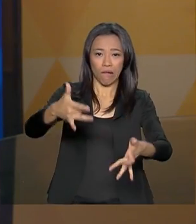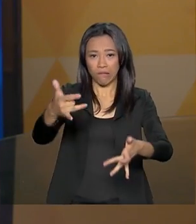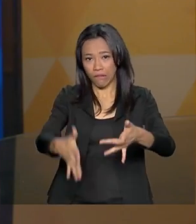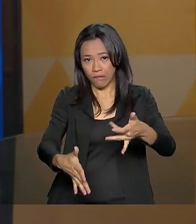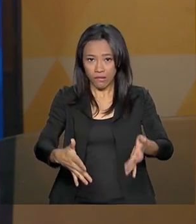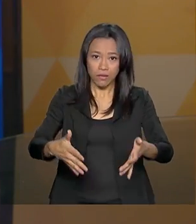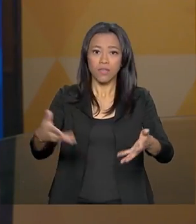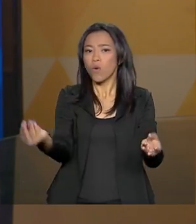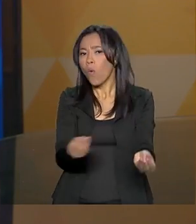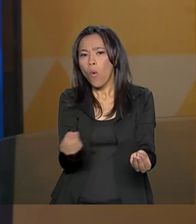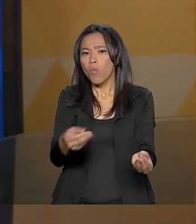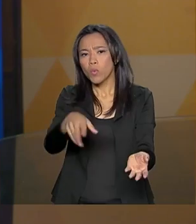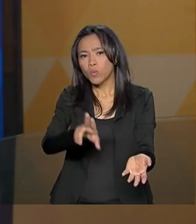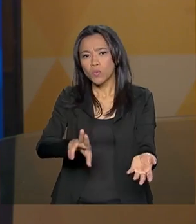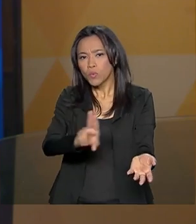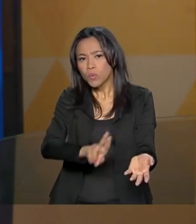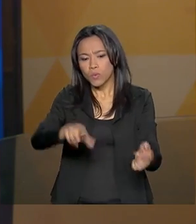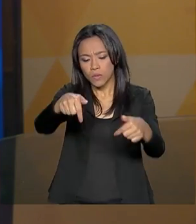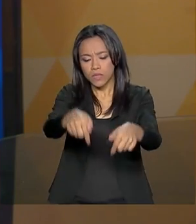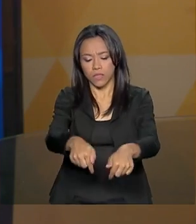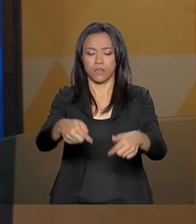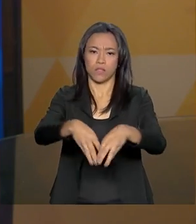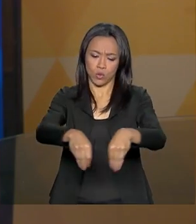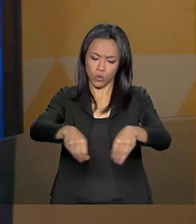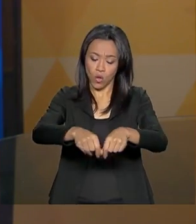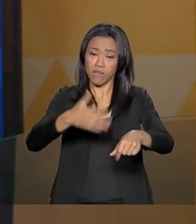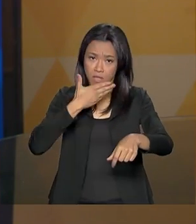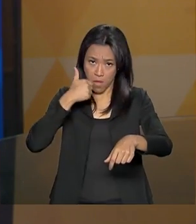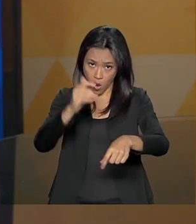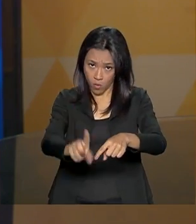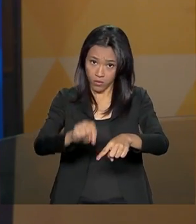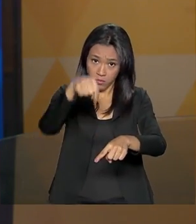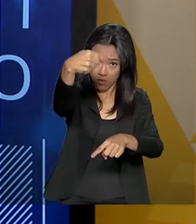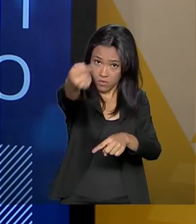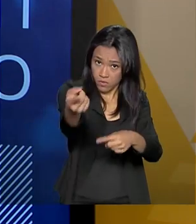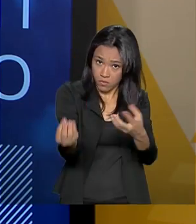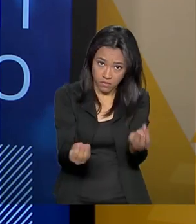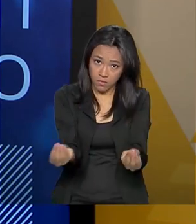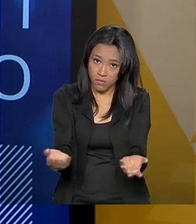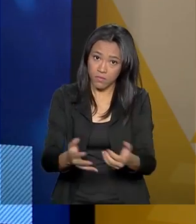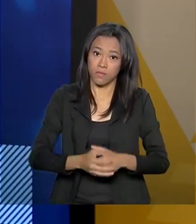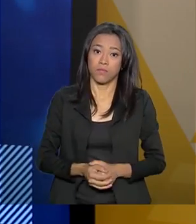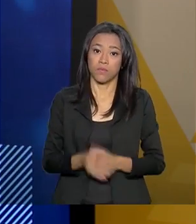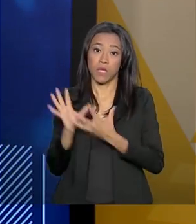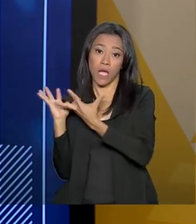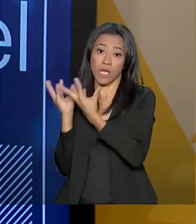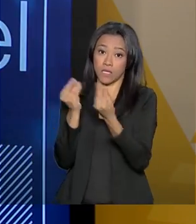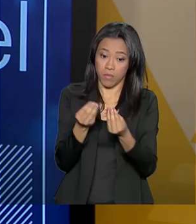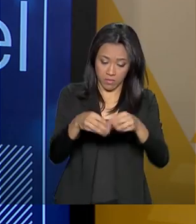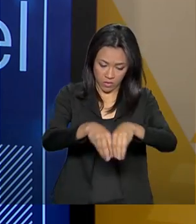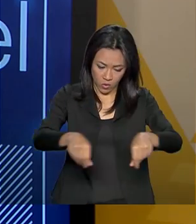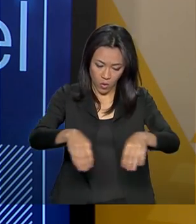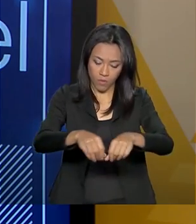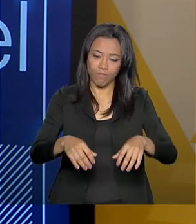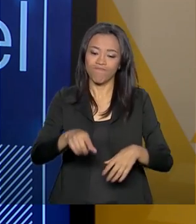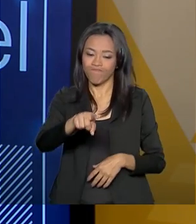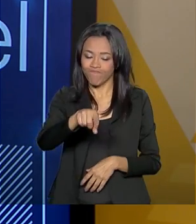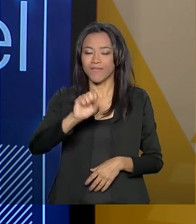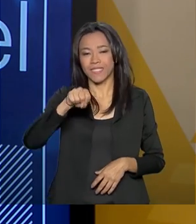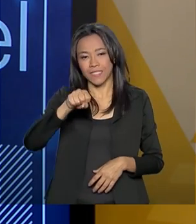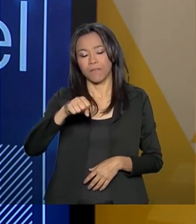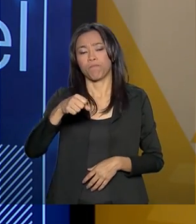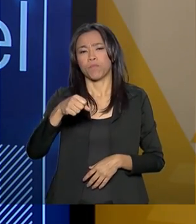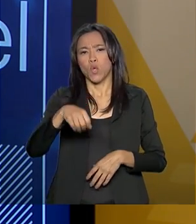gerações futuras. Esse solo será melhor do que recebemos? Olha, Paulo, não tenho dúvida nenhuma de dizer que o solo do